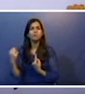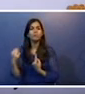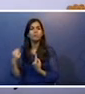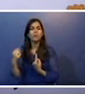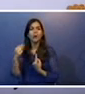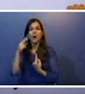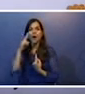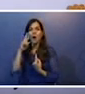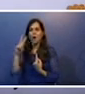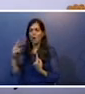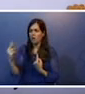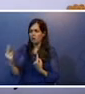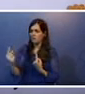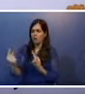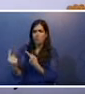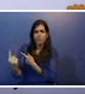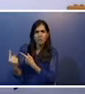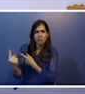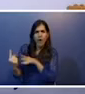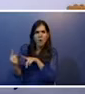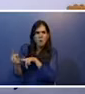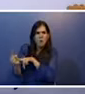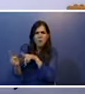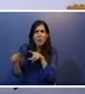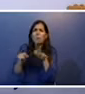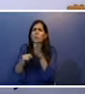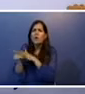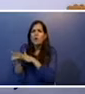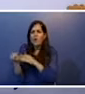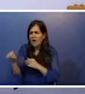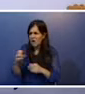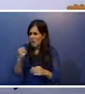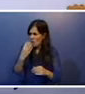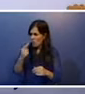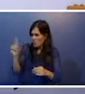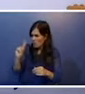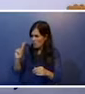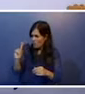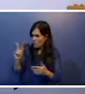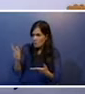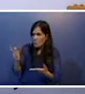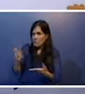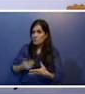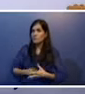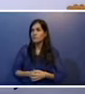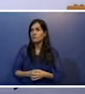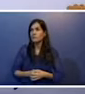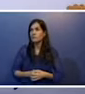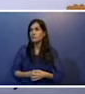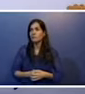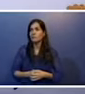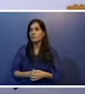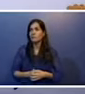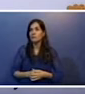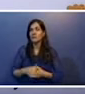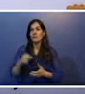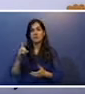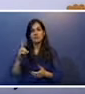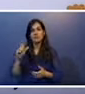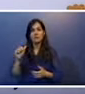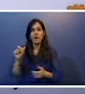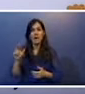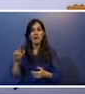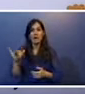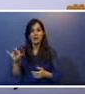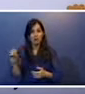bem. Indagam, indagam, perguntam a ele se ele não está bem. Na verdade, acho que é Dário, né? O nome dele que não tem